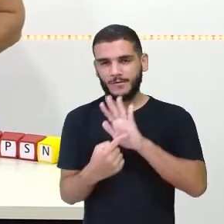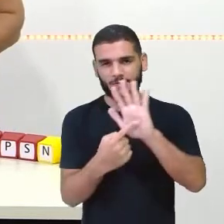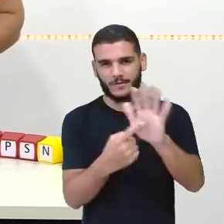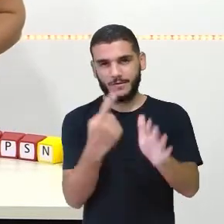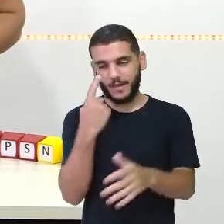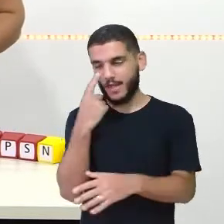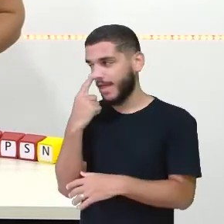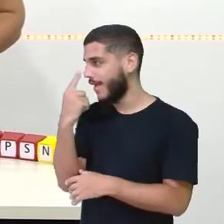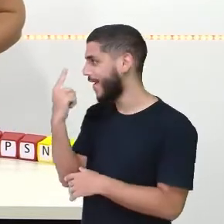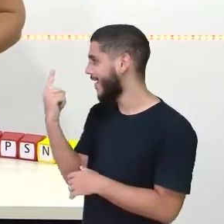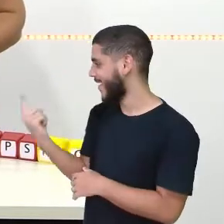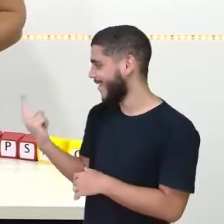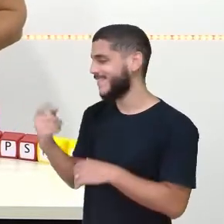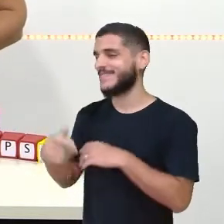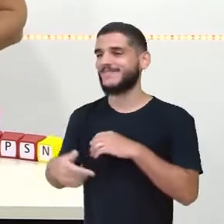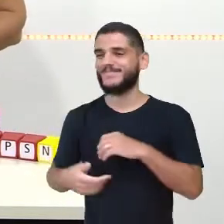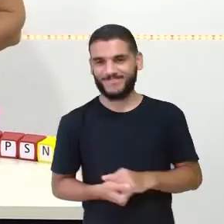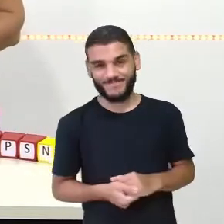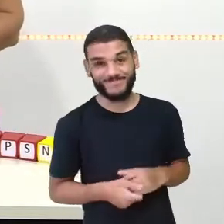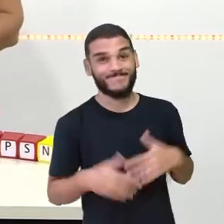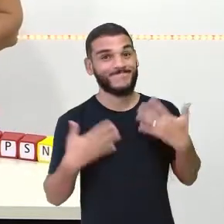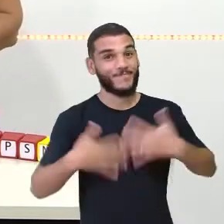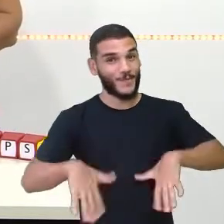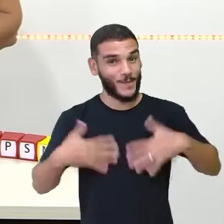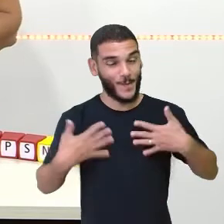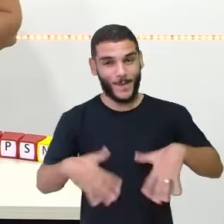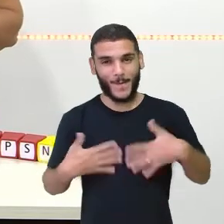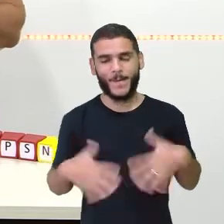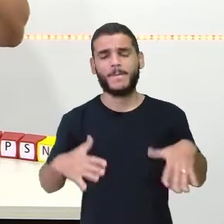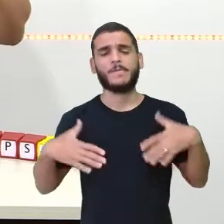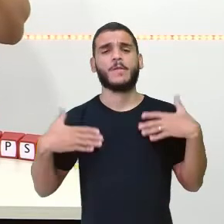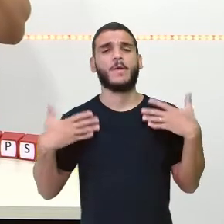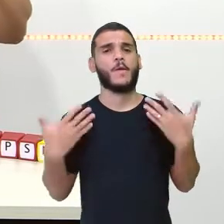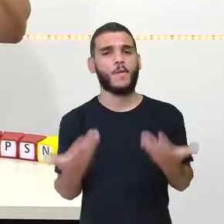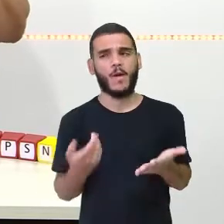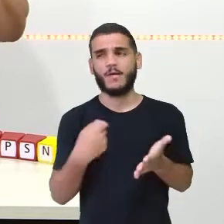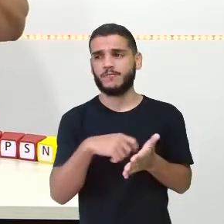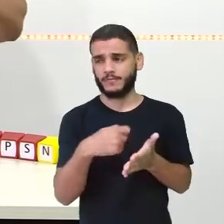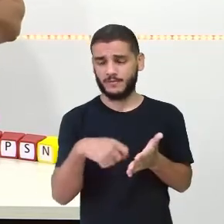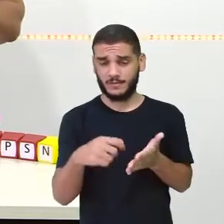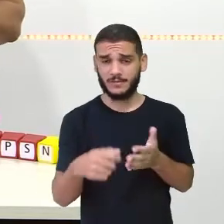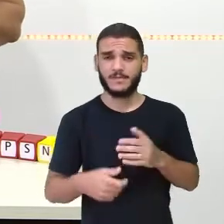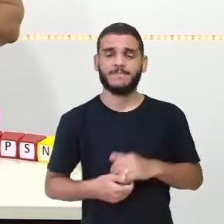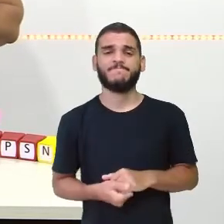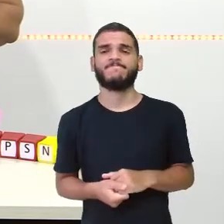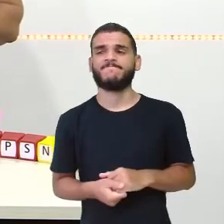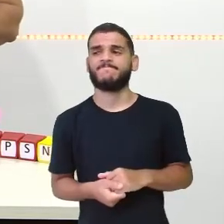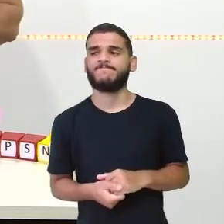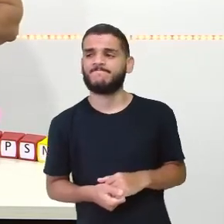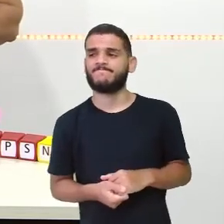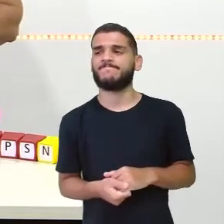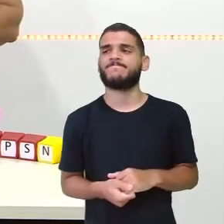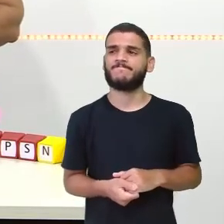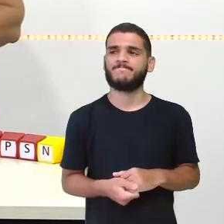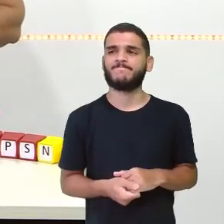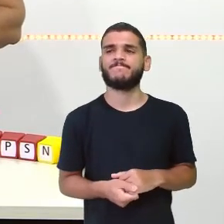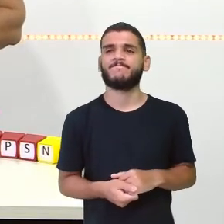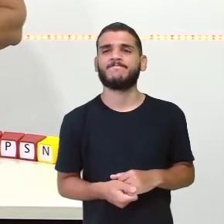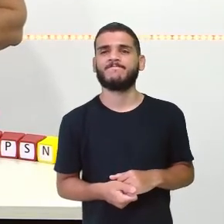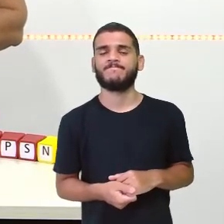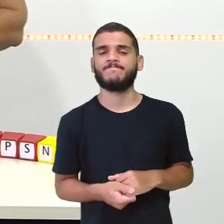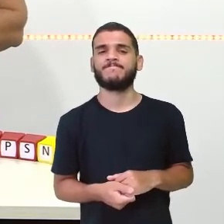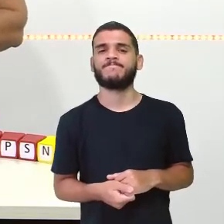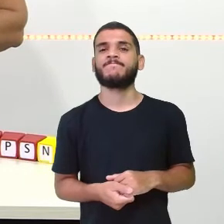você já vai associando qual é a escrita, não é isso, professora Josi? Isso. Eita!